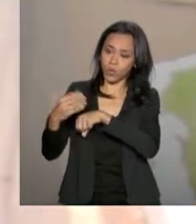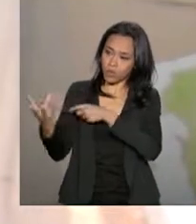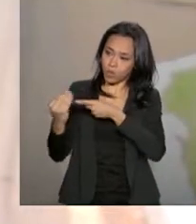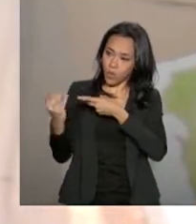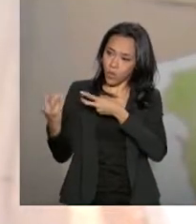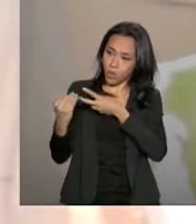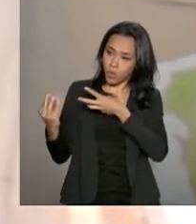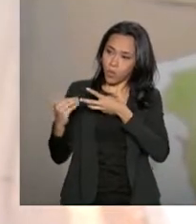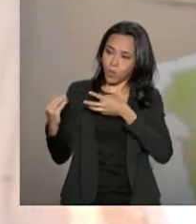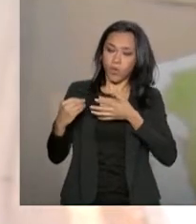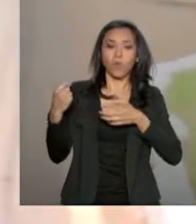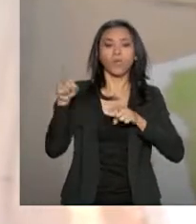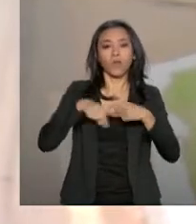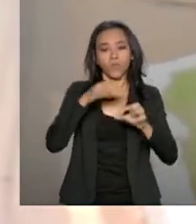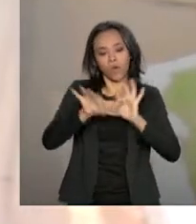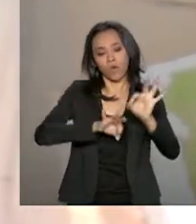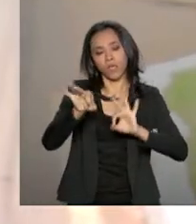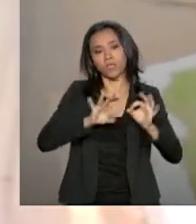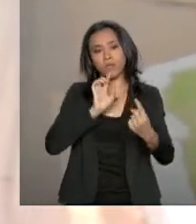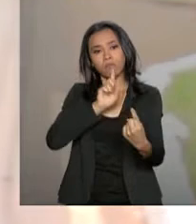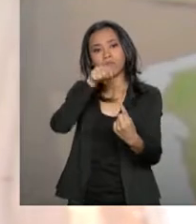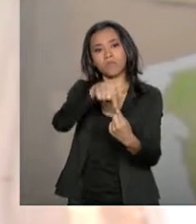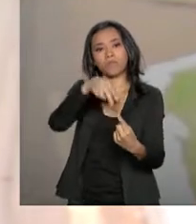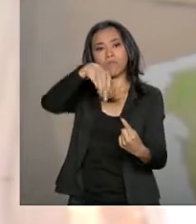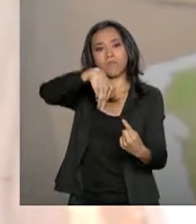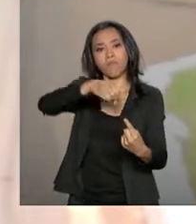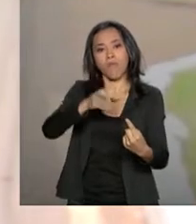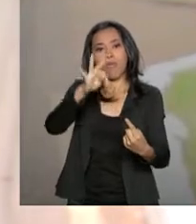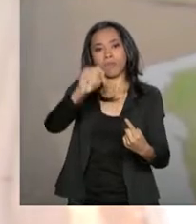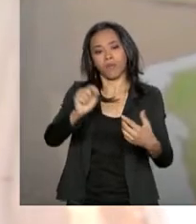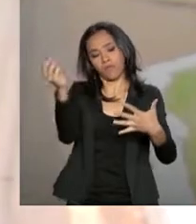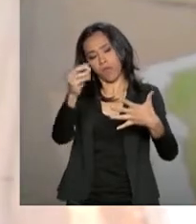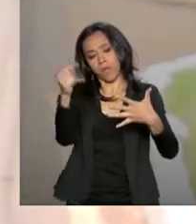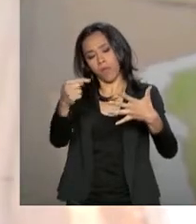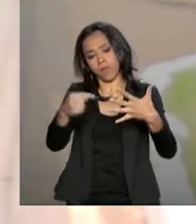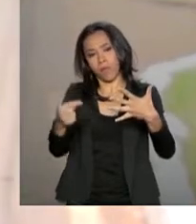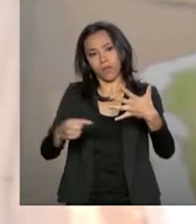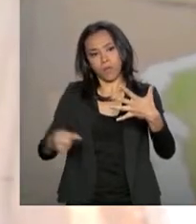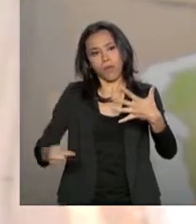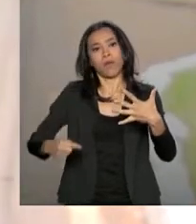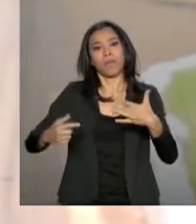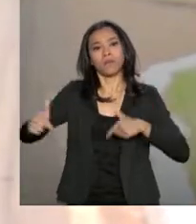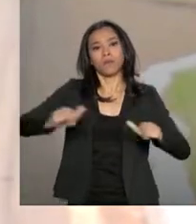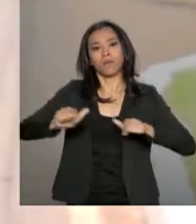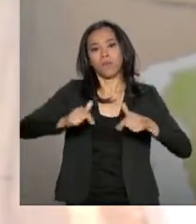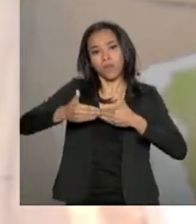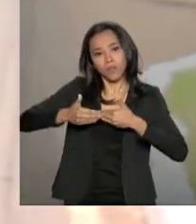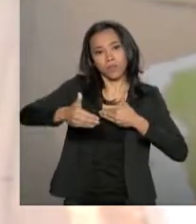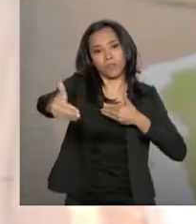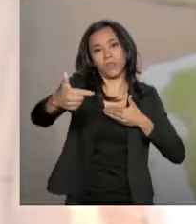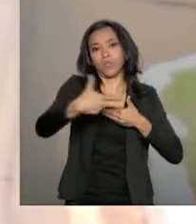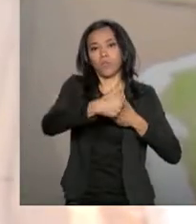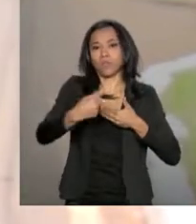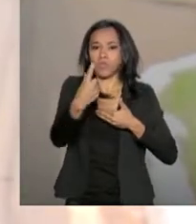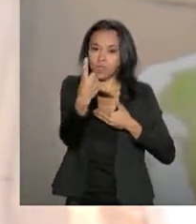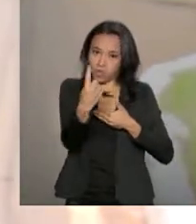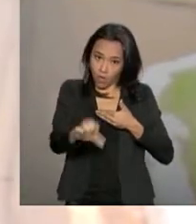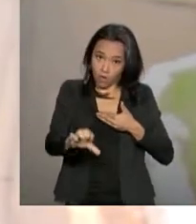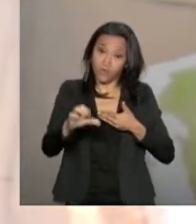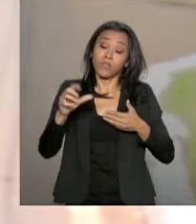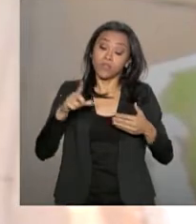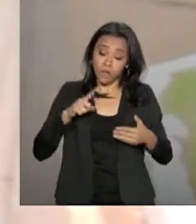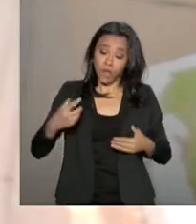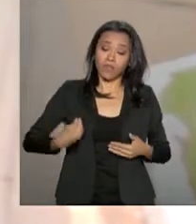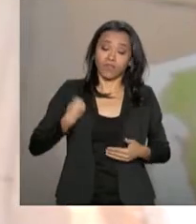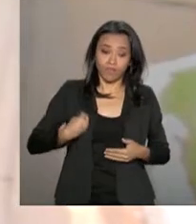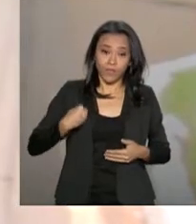metas para iniciar 2019 agindo de forma efetiva. Estão aqui na Granja do Torto todos os 22 ministros